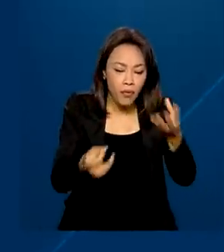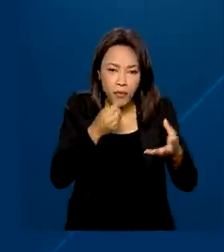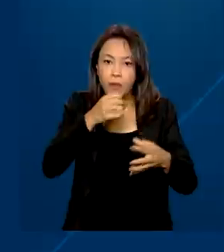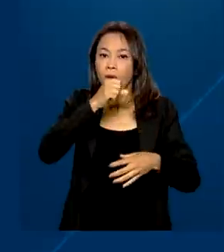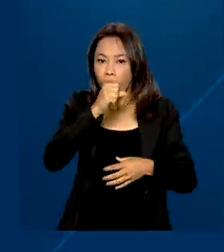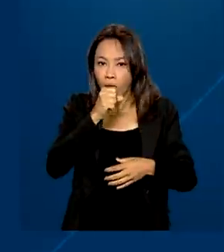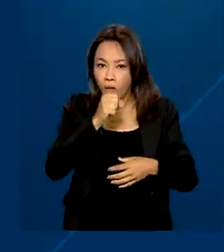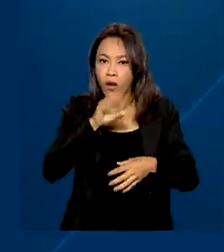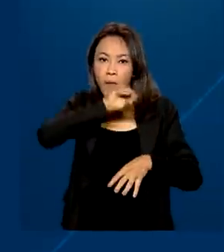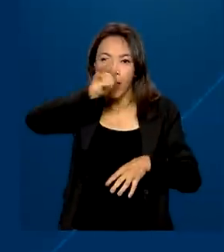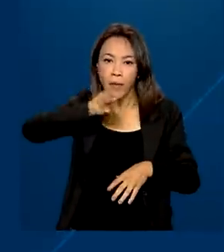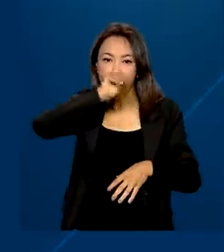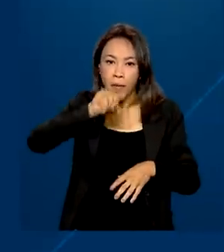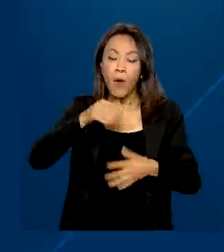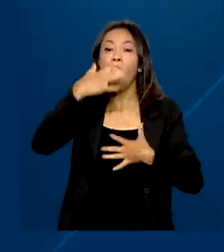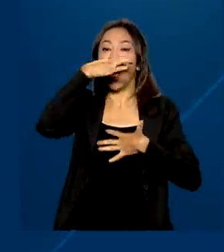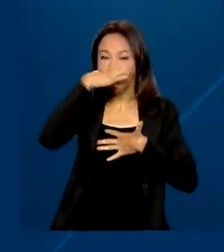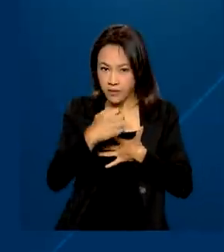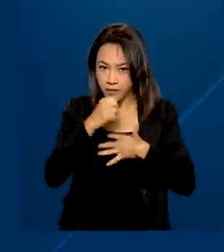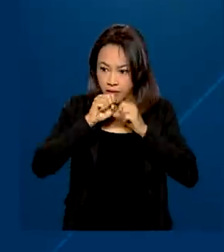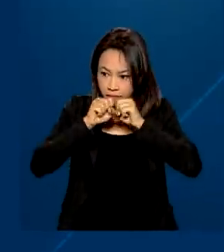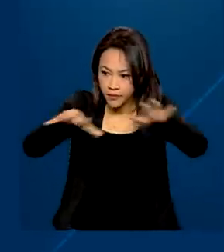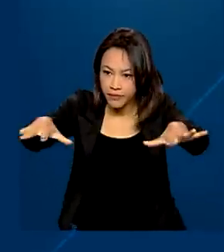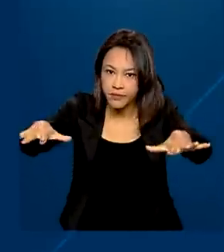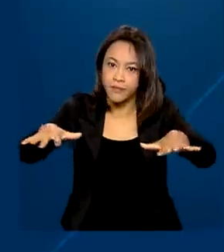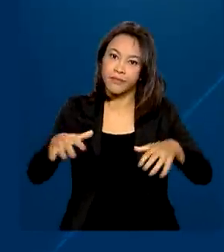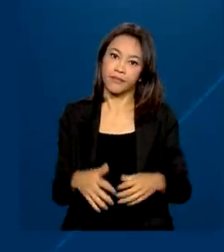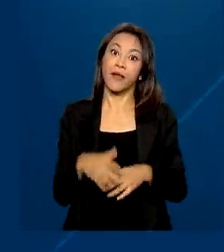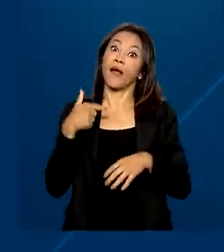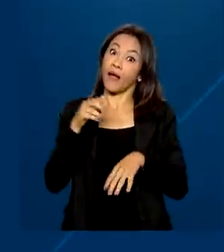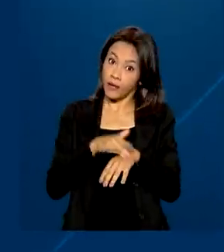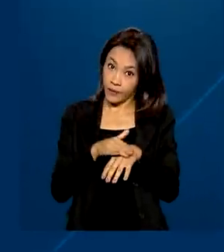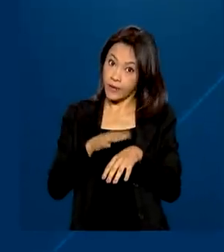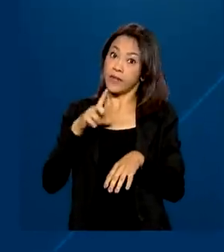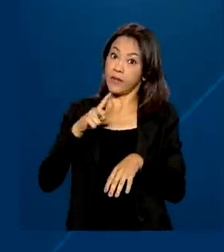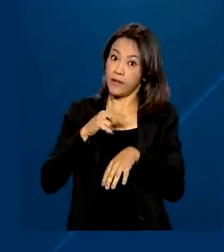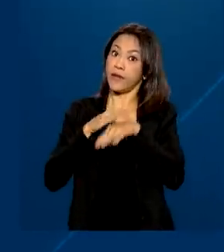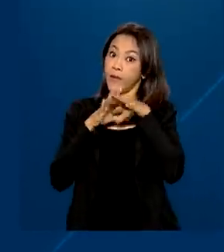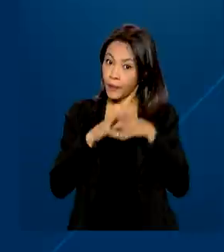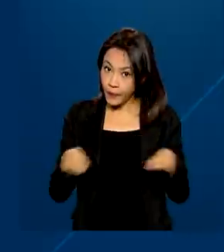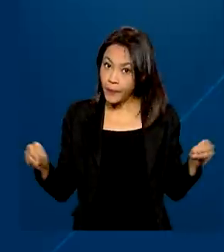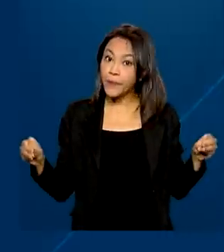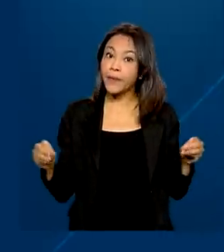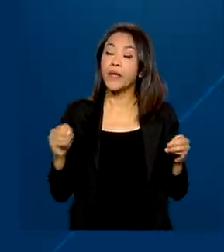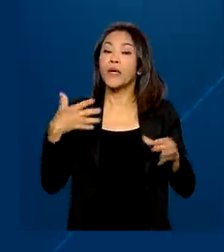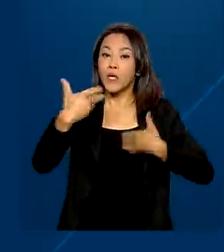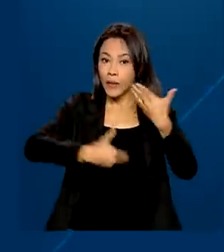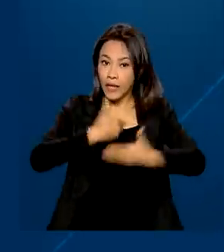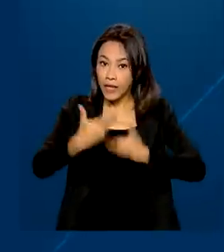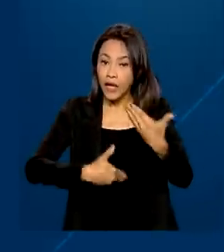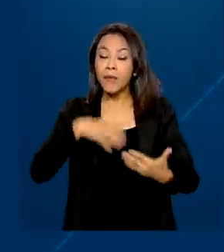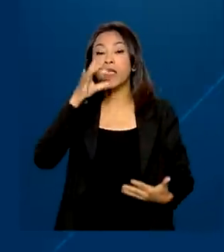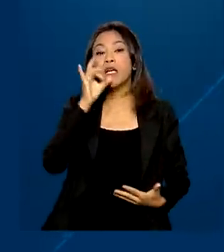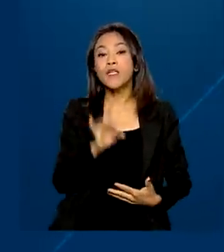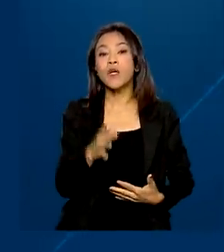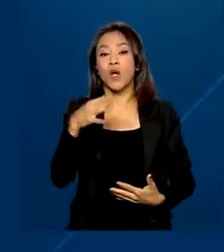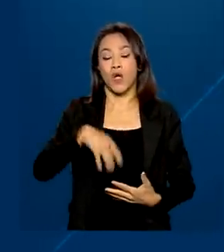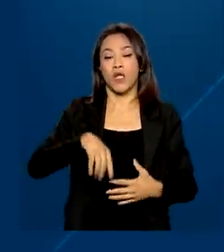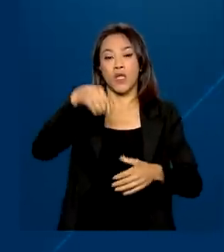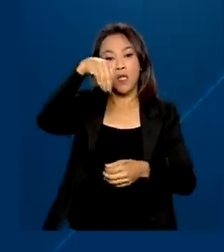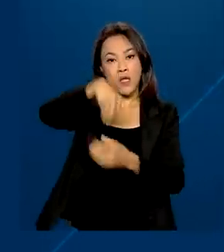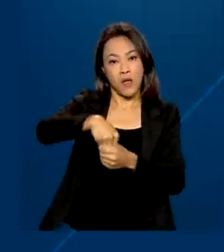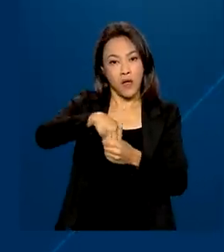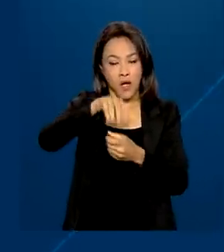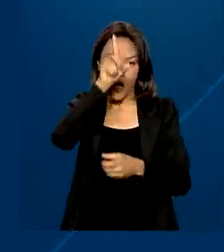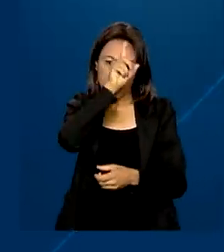tosse, fala ou espirro. A doença tem cura e o tratamento é feito apenas no SUS, mesmo